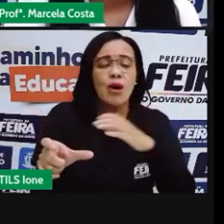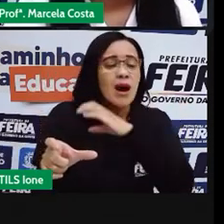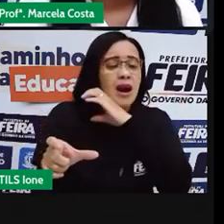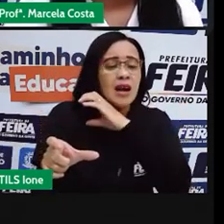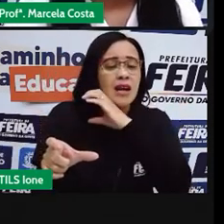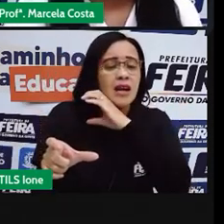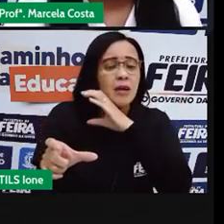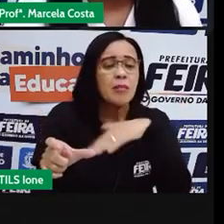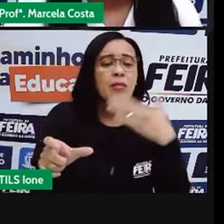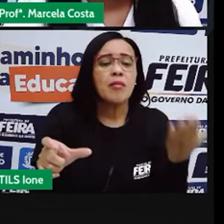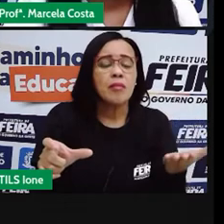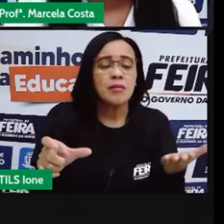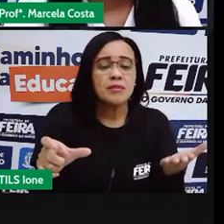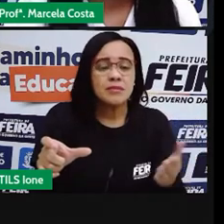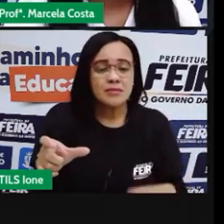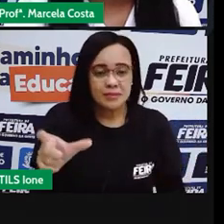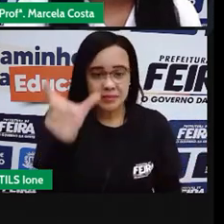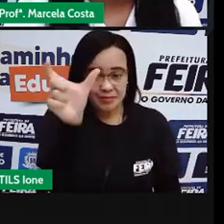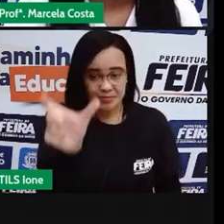Hum?